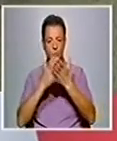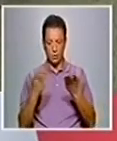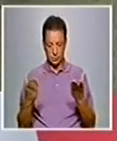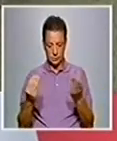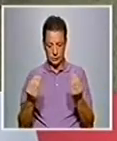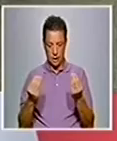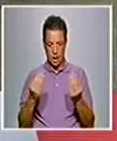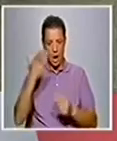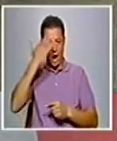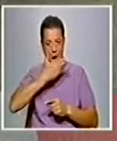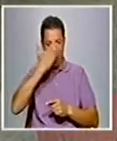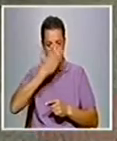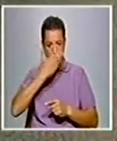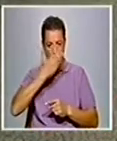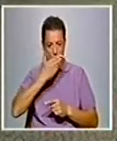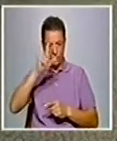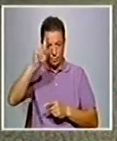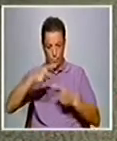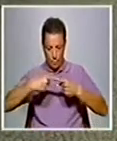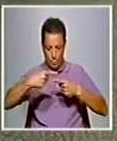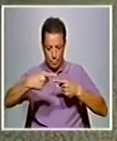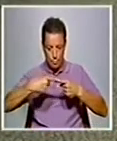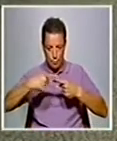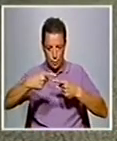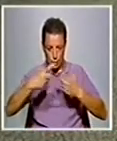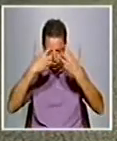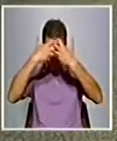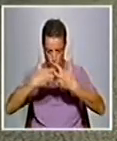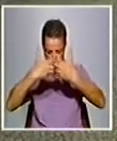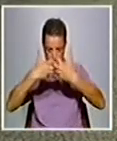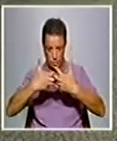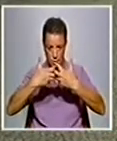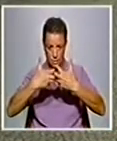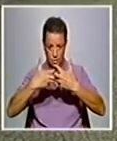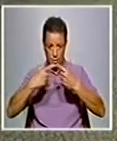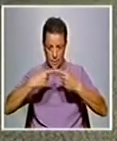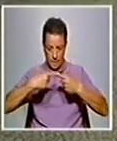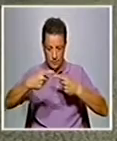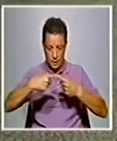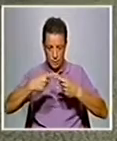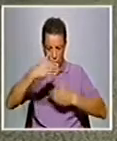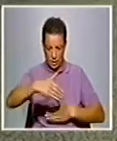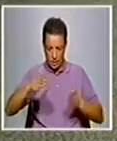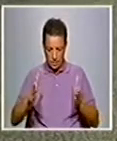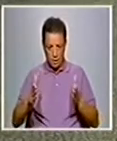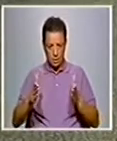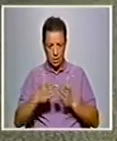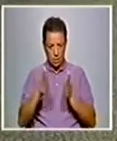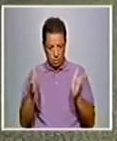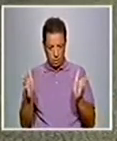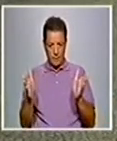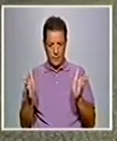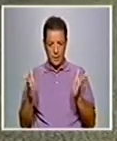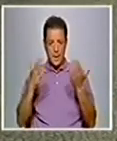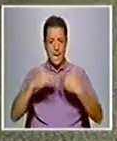aula, durante o período de dúvidas, uma vez que os docentes têm períodos em que tem o gabinete aberto a qualquer estante queira tirar dúvidas,